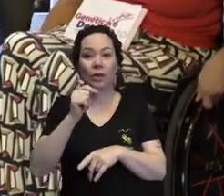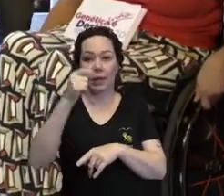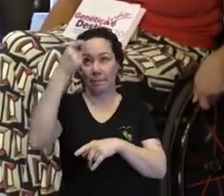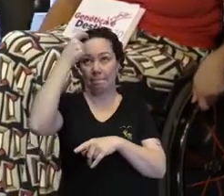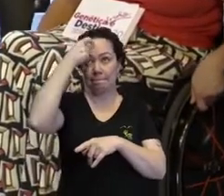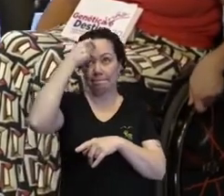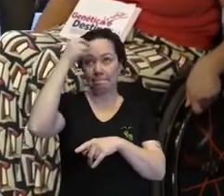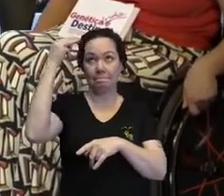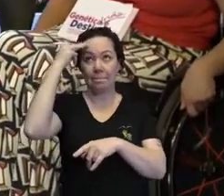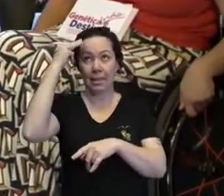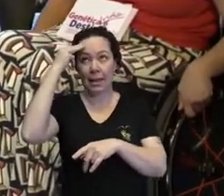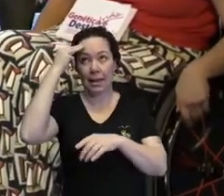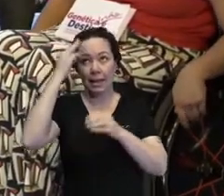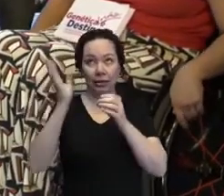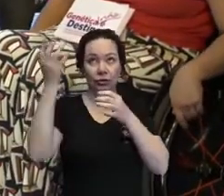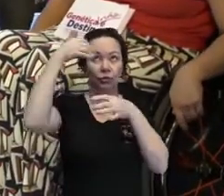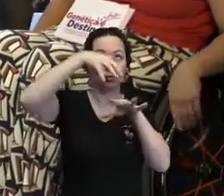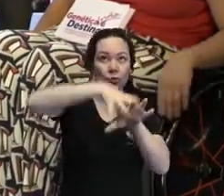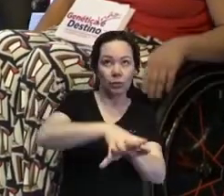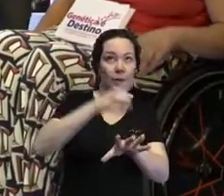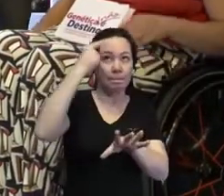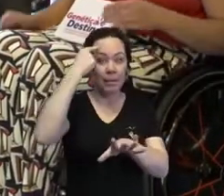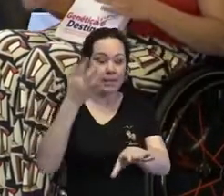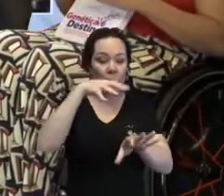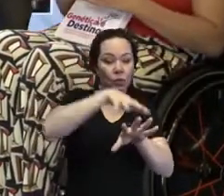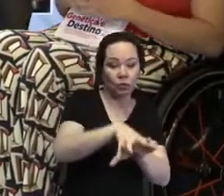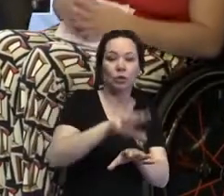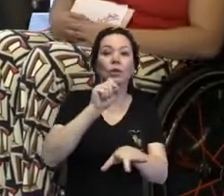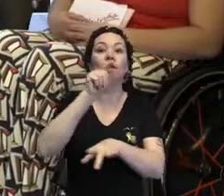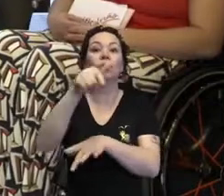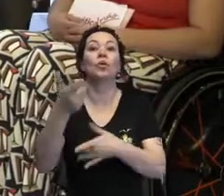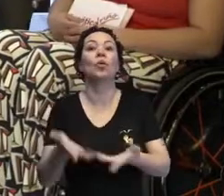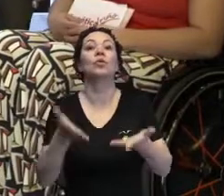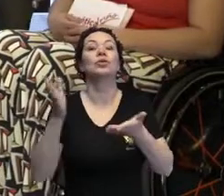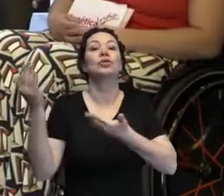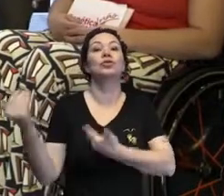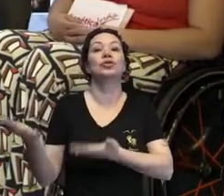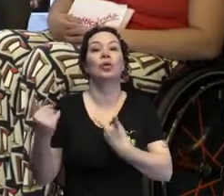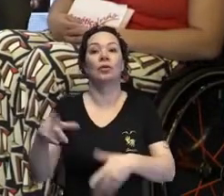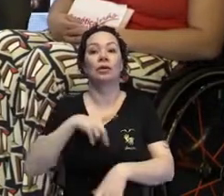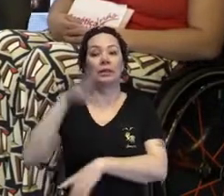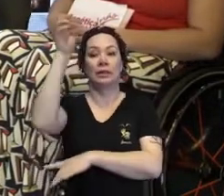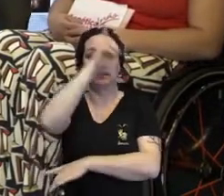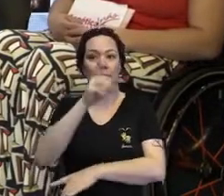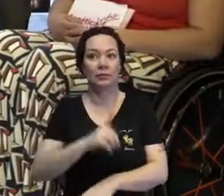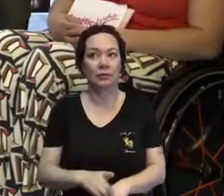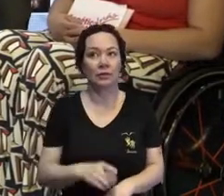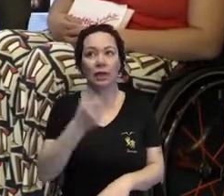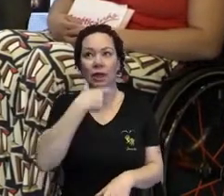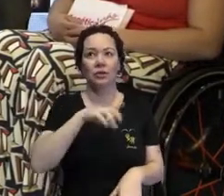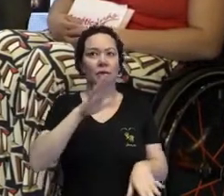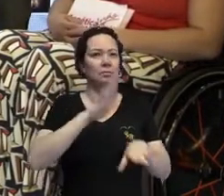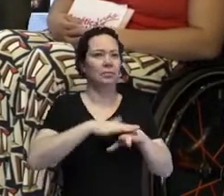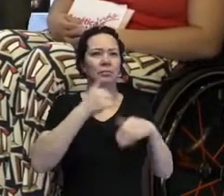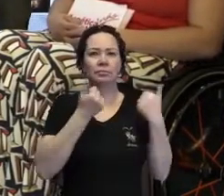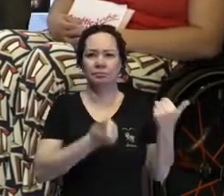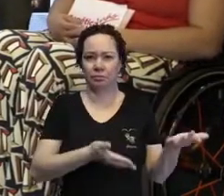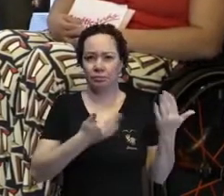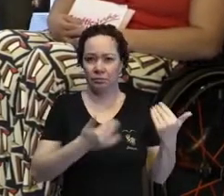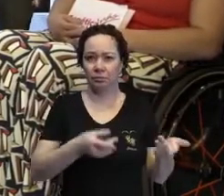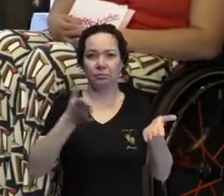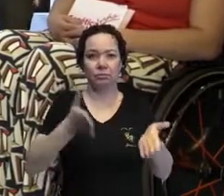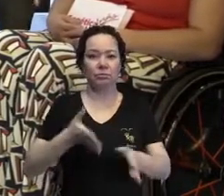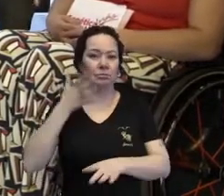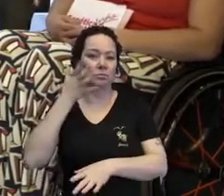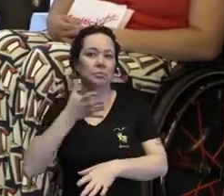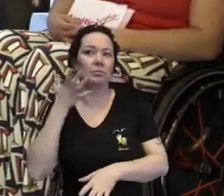inclusiva. O que isso tem a ver hoje com você, sendo uma jovem com deficiência, acho que é a mais nova dos painéis